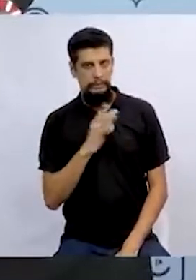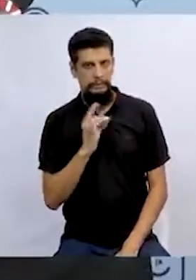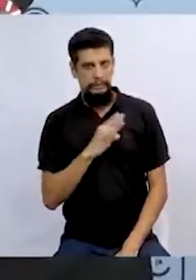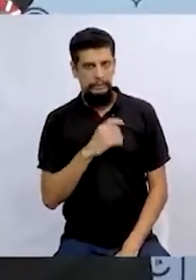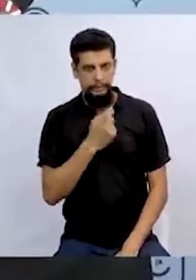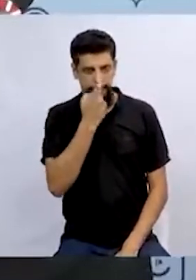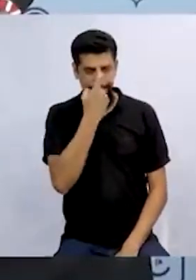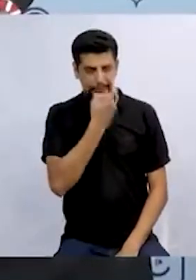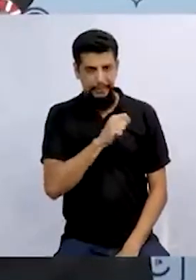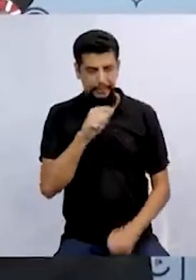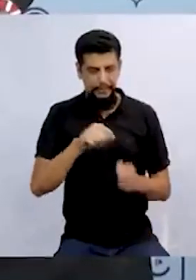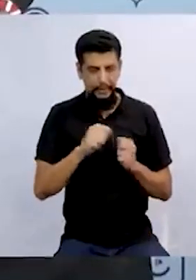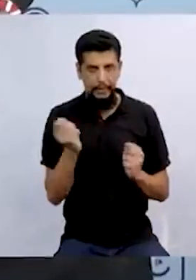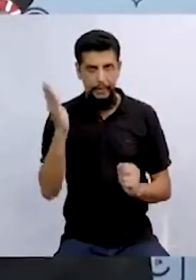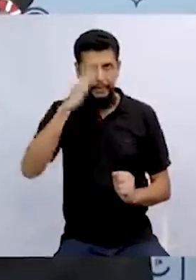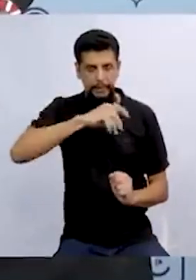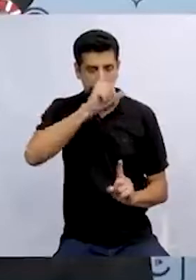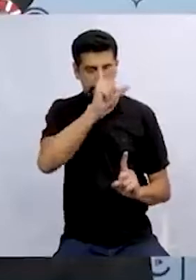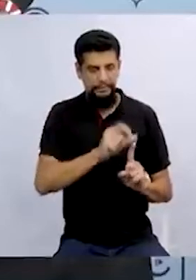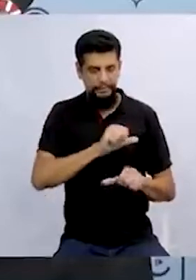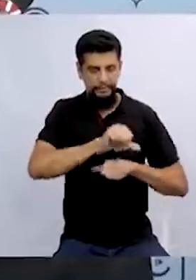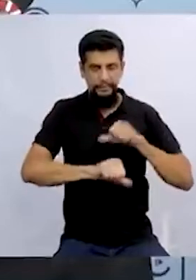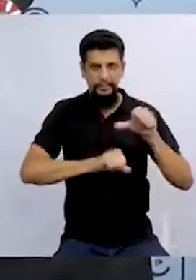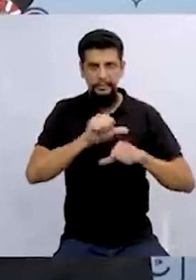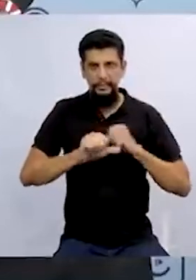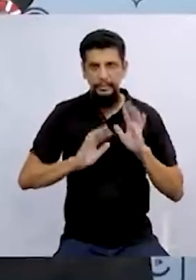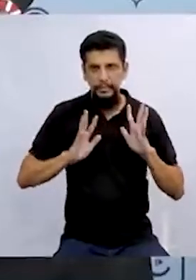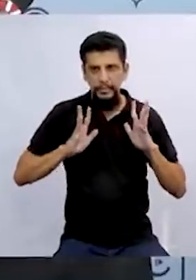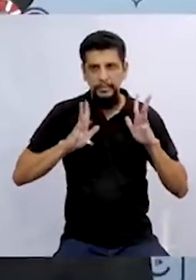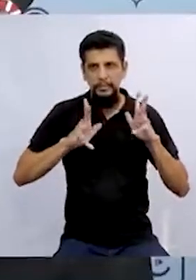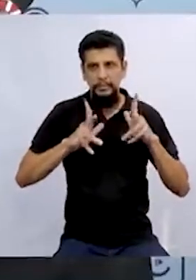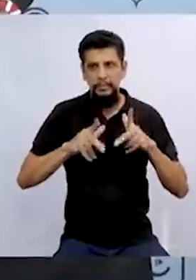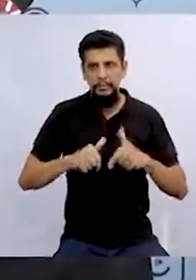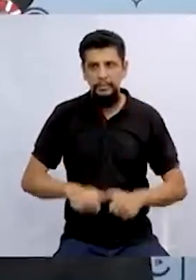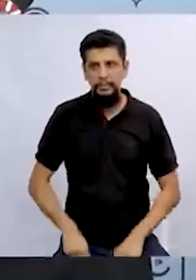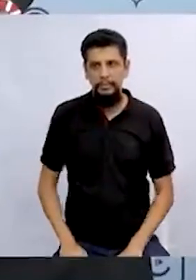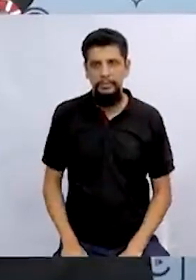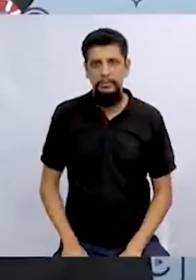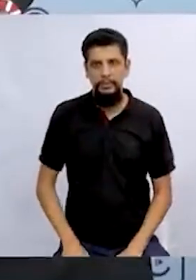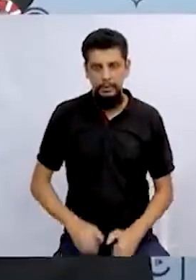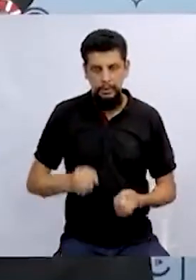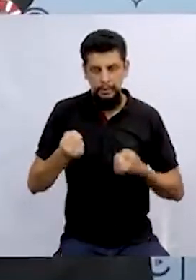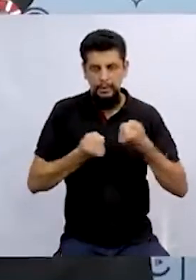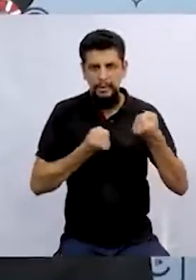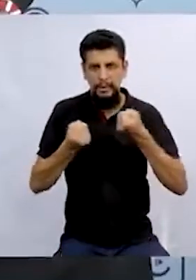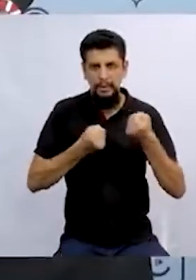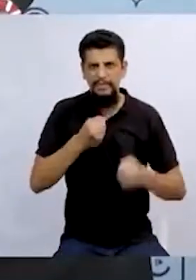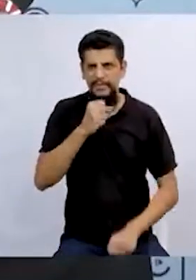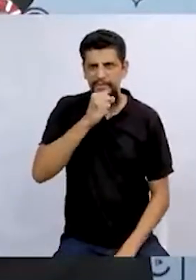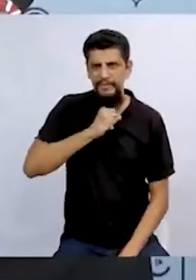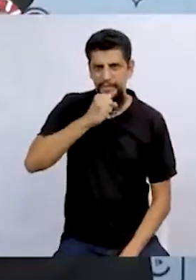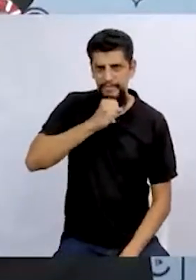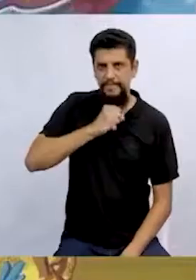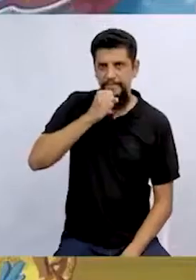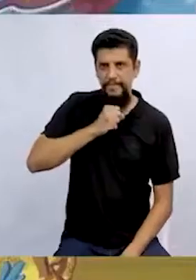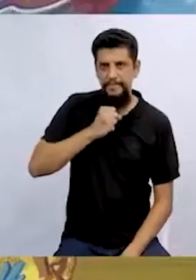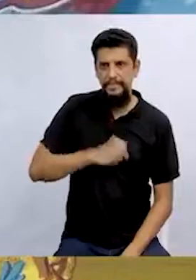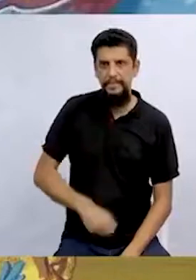de que a bruxa fizesse algum feitiço e transformasse todas em calhambeques, em ferrujos.